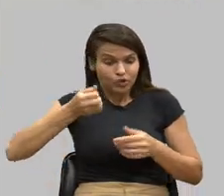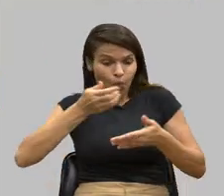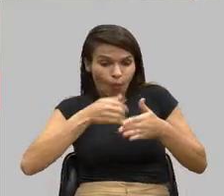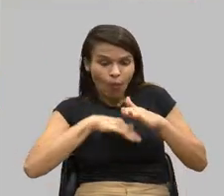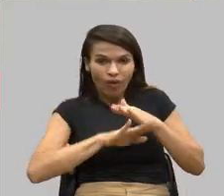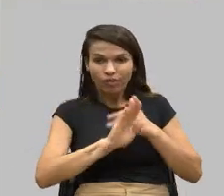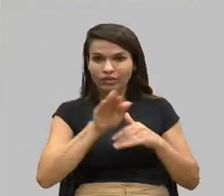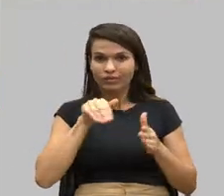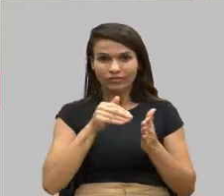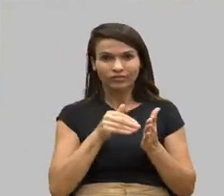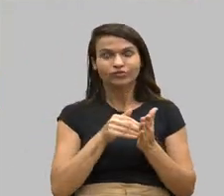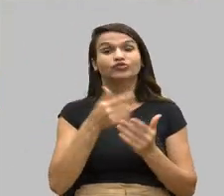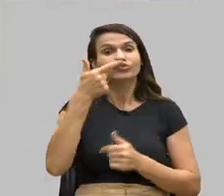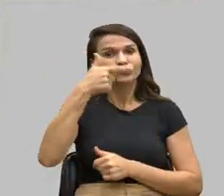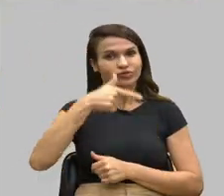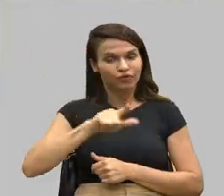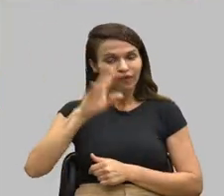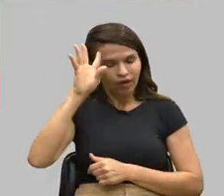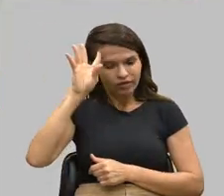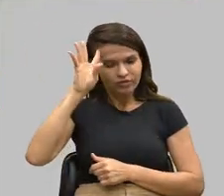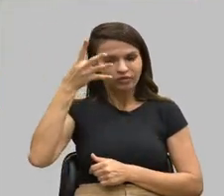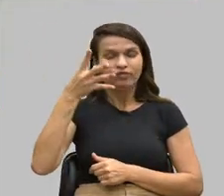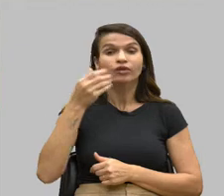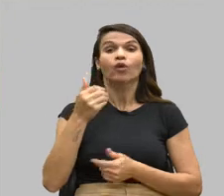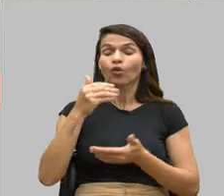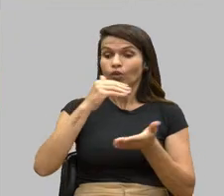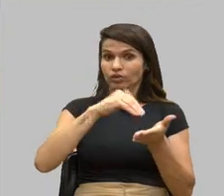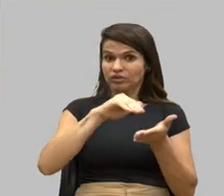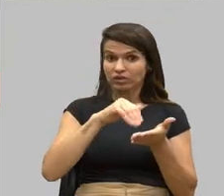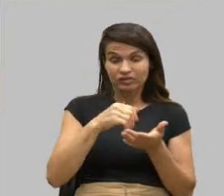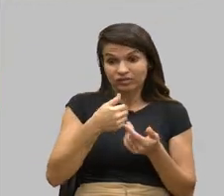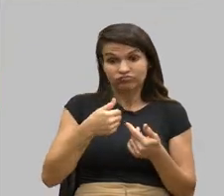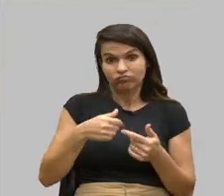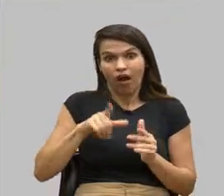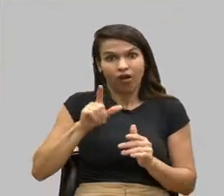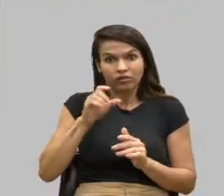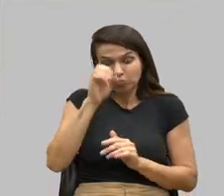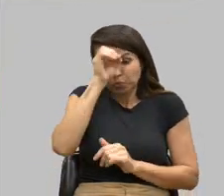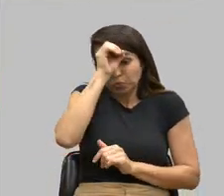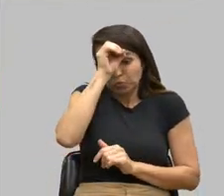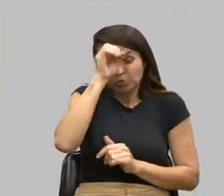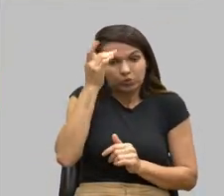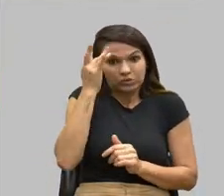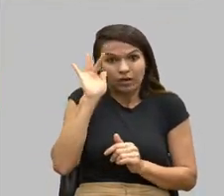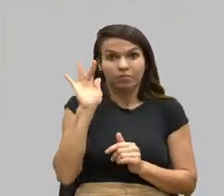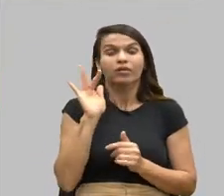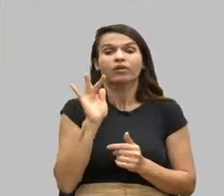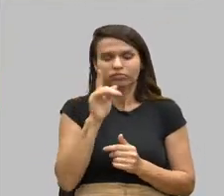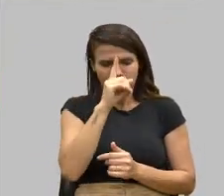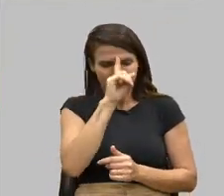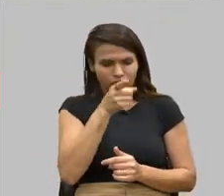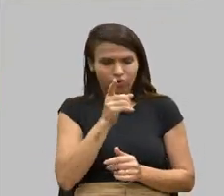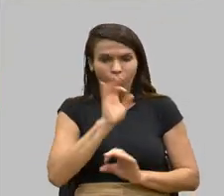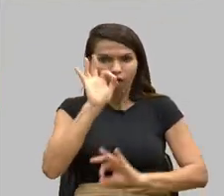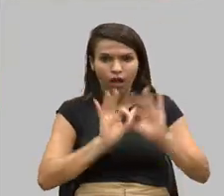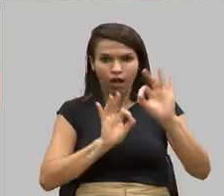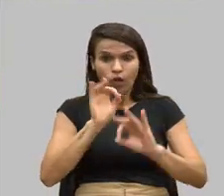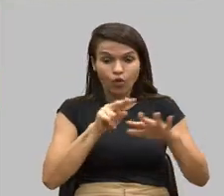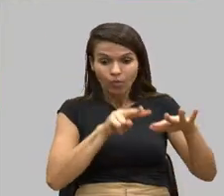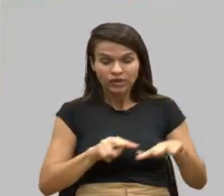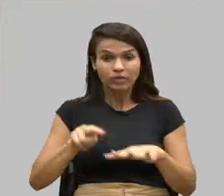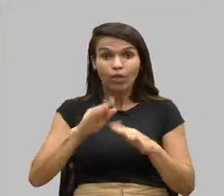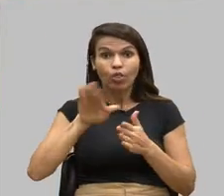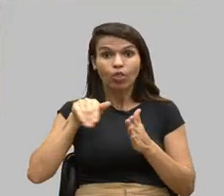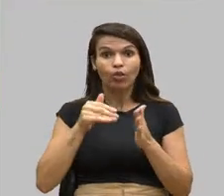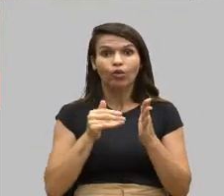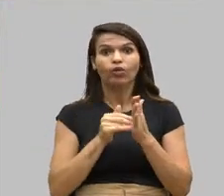Mais uma vez, foi resolvido. O secretário, que não sabia, mandou agilizar. Em uma semana, todos foram